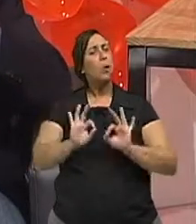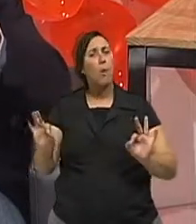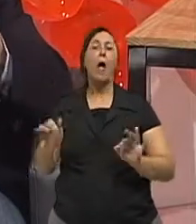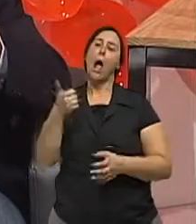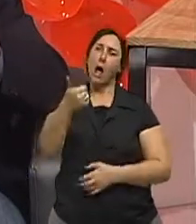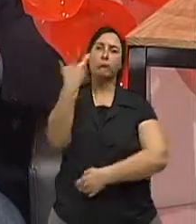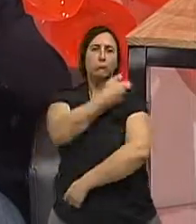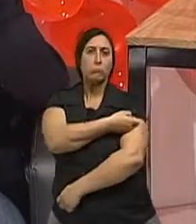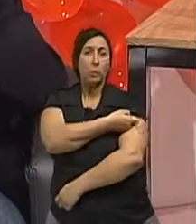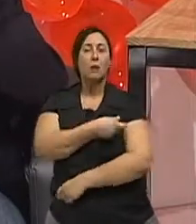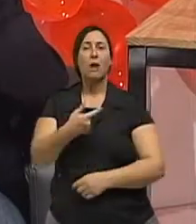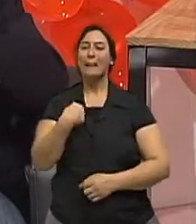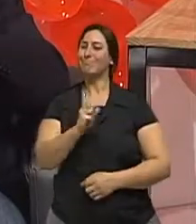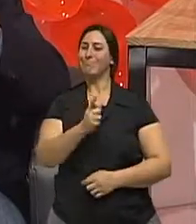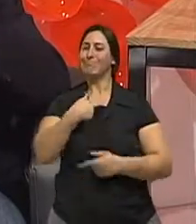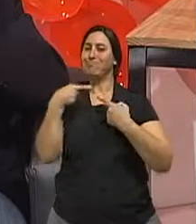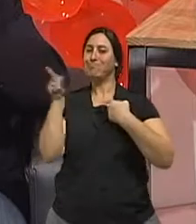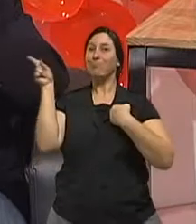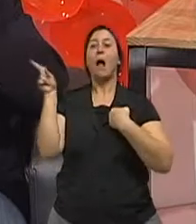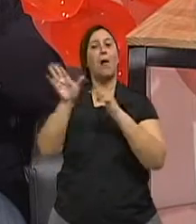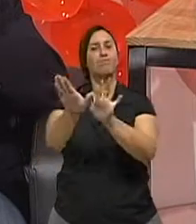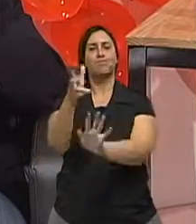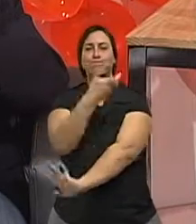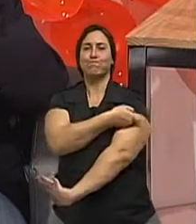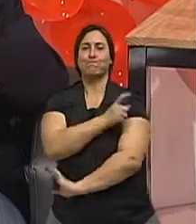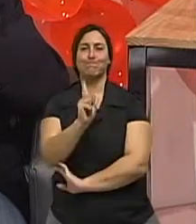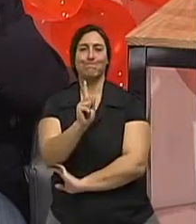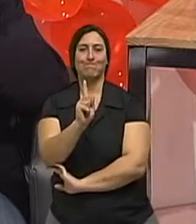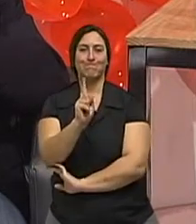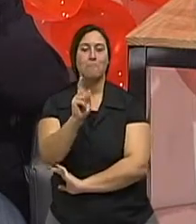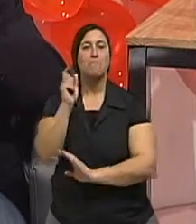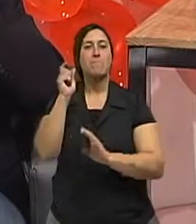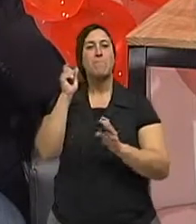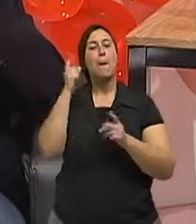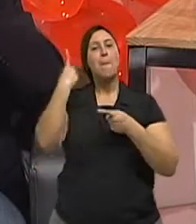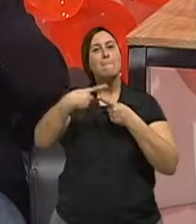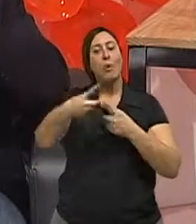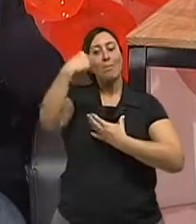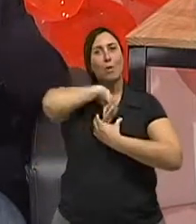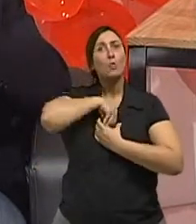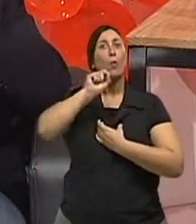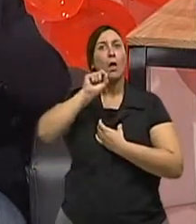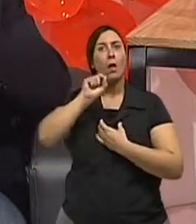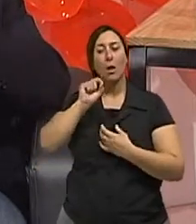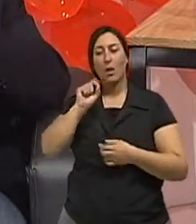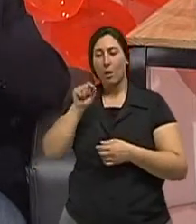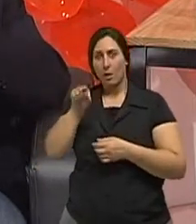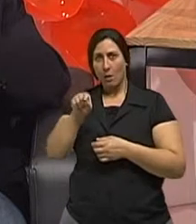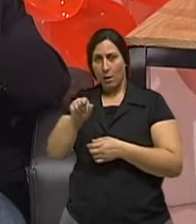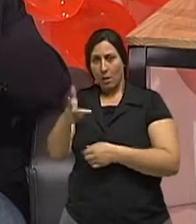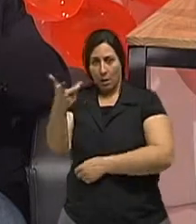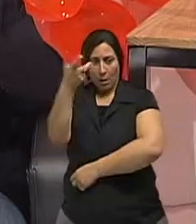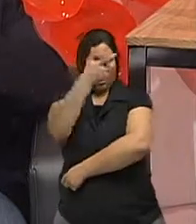vírus atenuado que tu recebes no teu organismo. Isso vai fazer com que o teu sistema